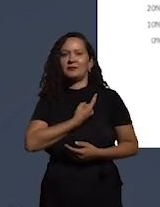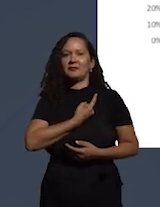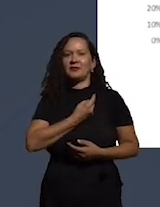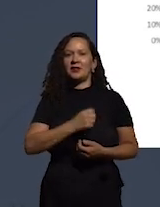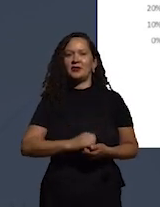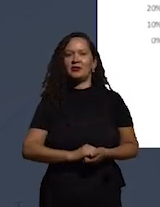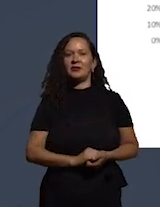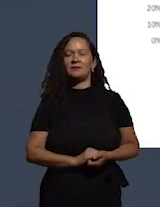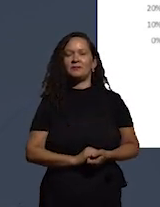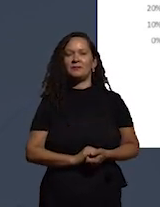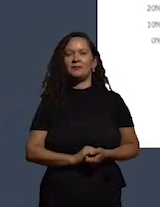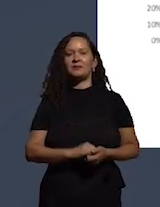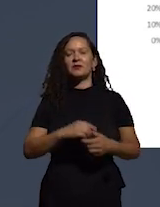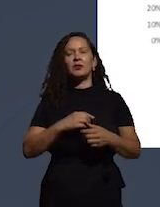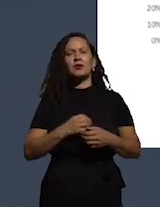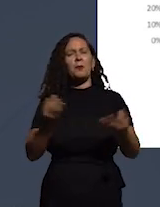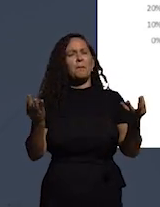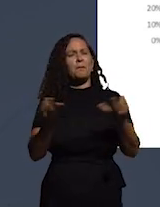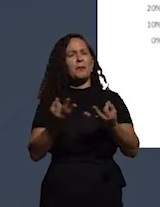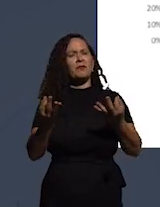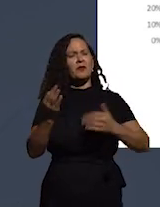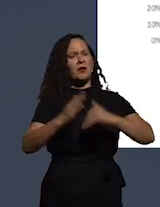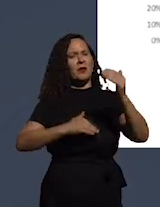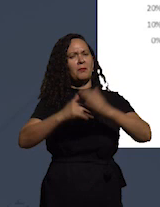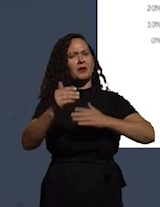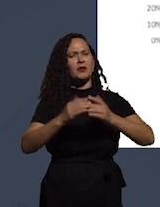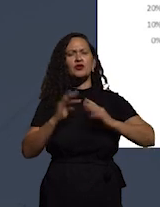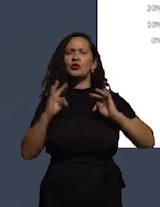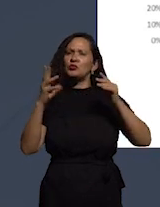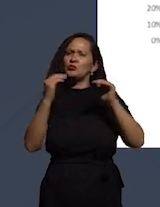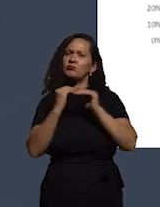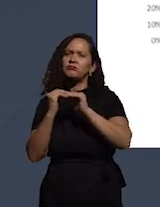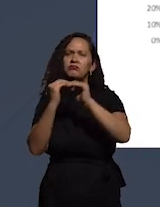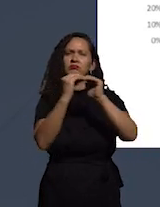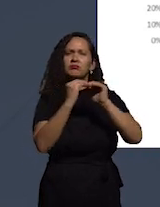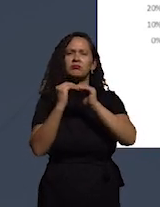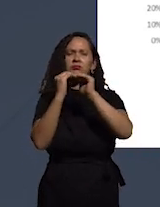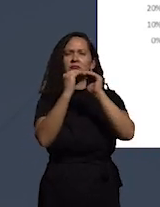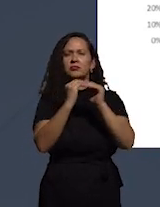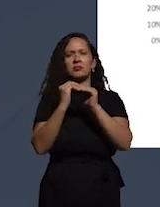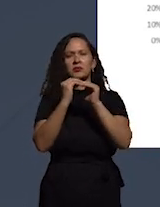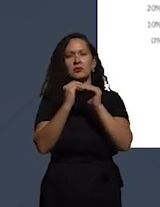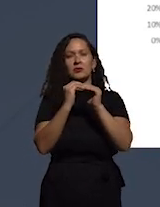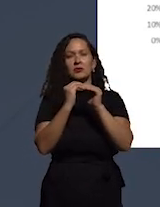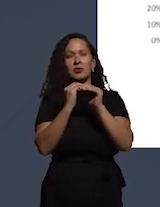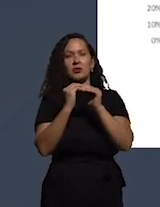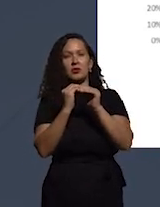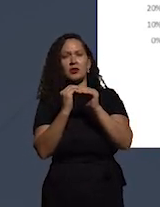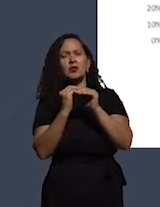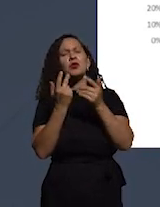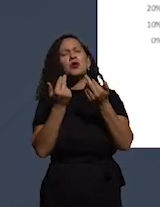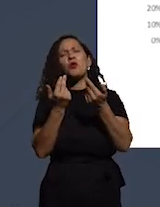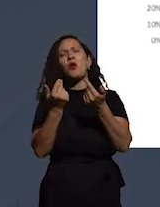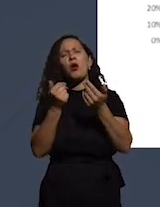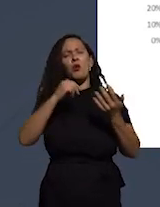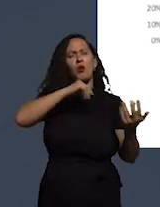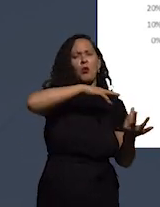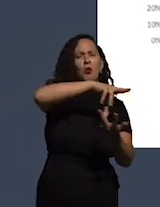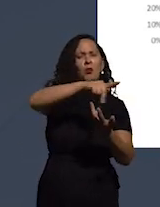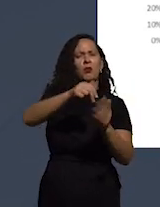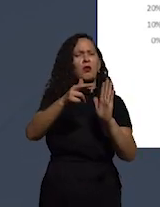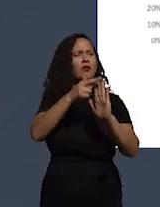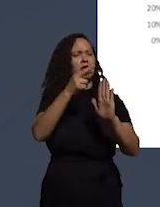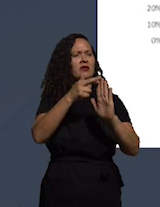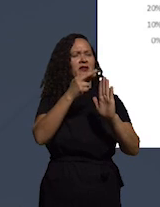de regime ideal em que todos sejam tratados de maneira de acordo com uma ética universal. Nós